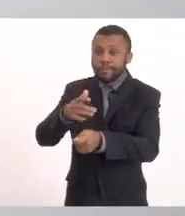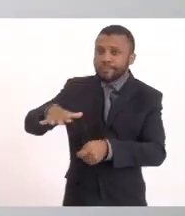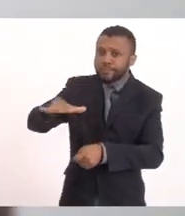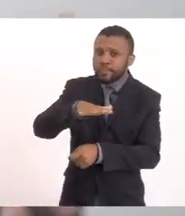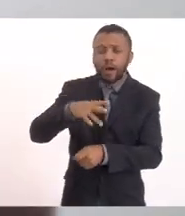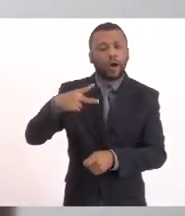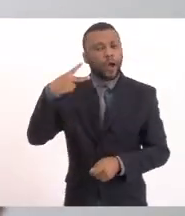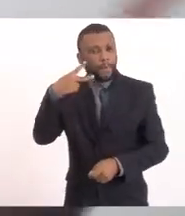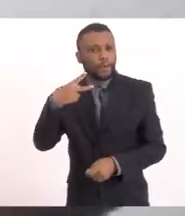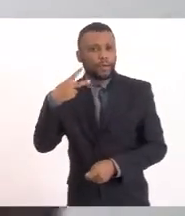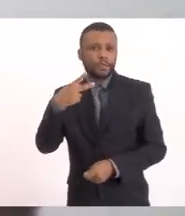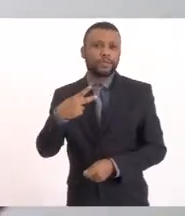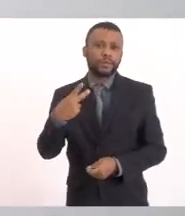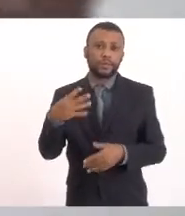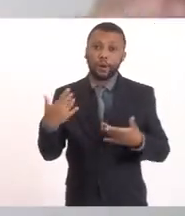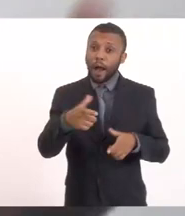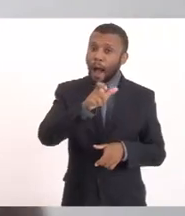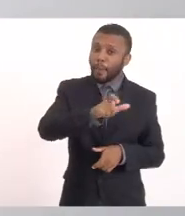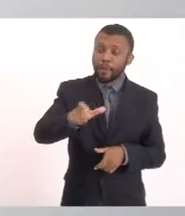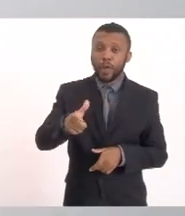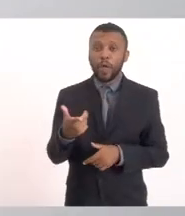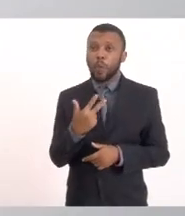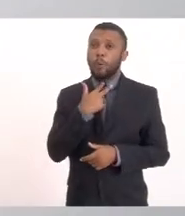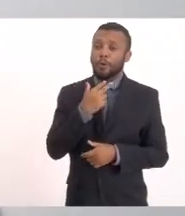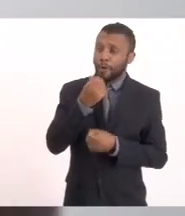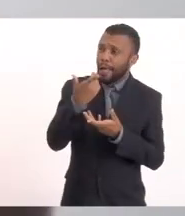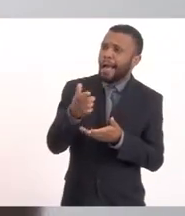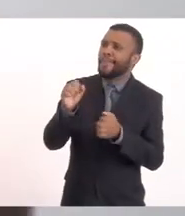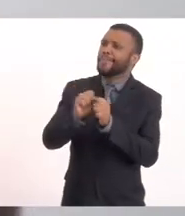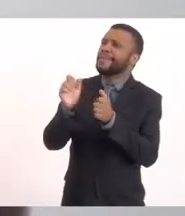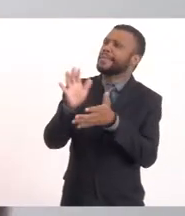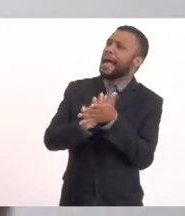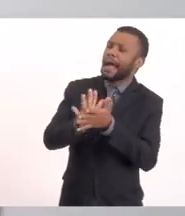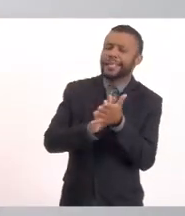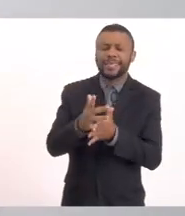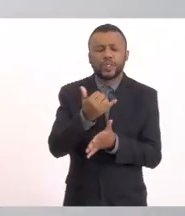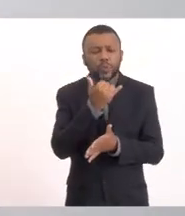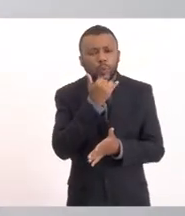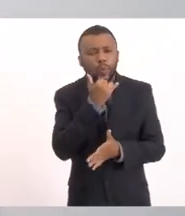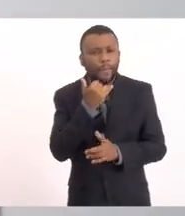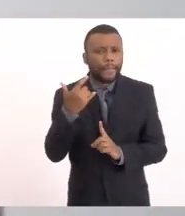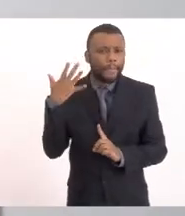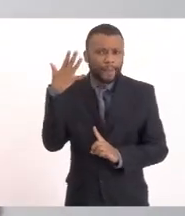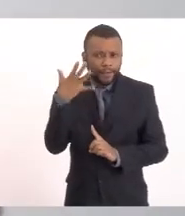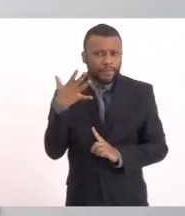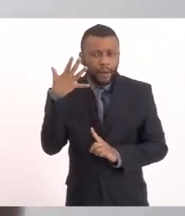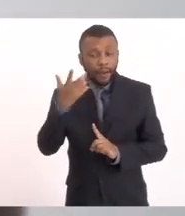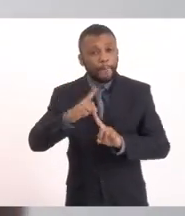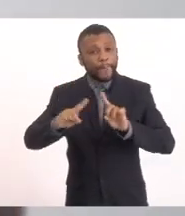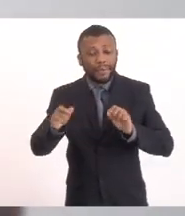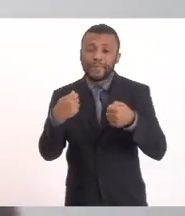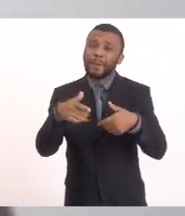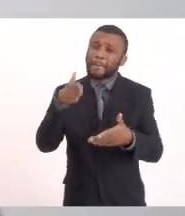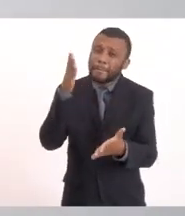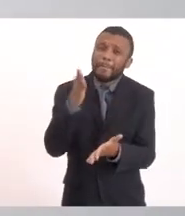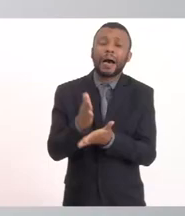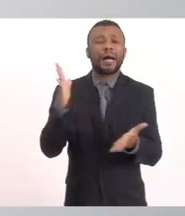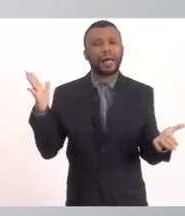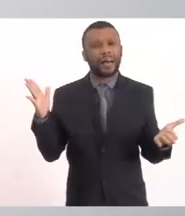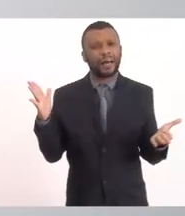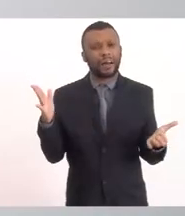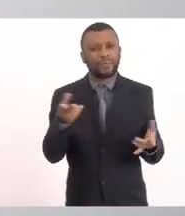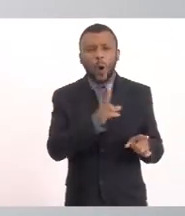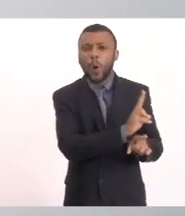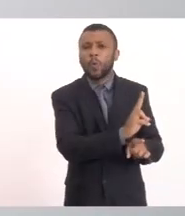Matheus Então as pessoas Não podem dizer Que não fez Então desculpe A minha fala Mas eu acho Que tem que parar Com isso Vamos